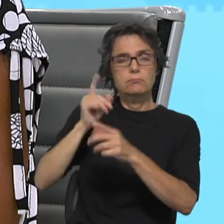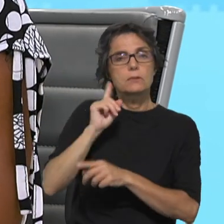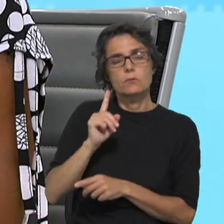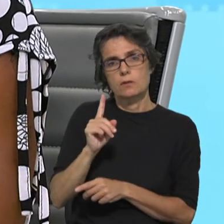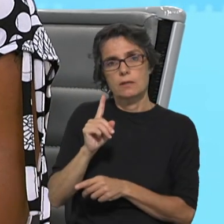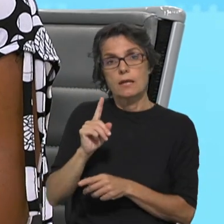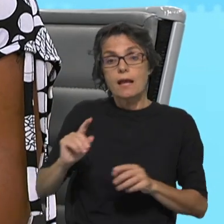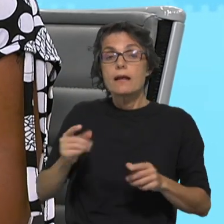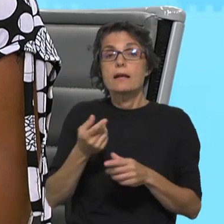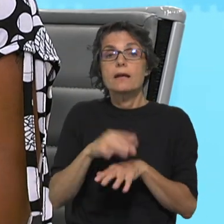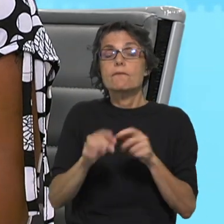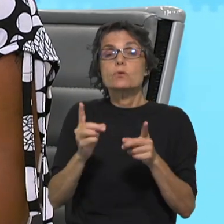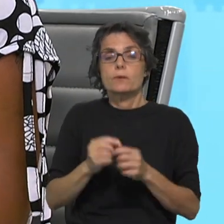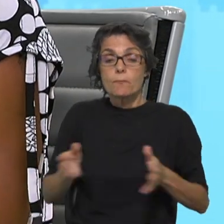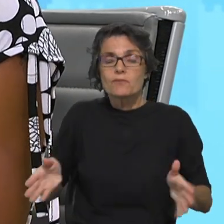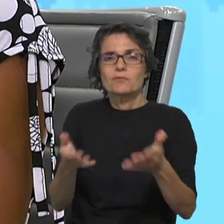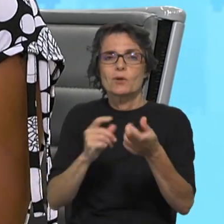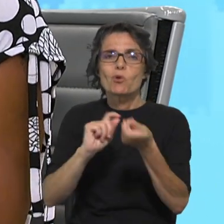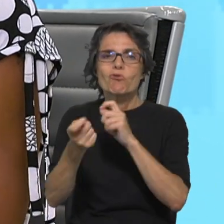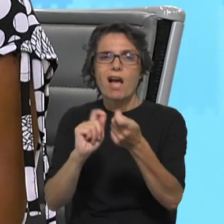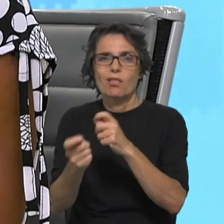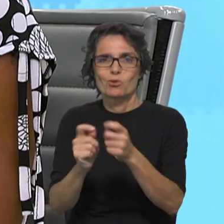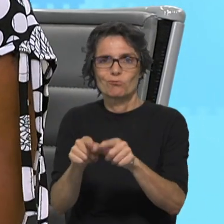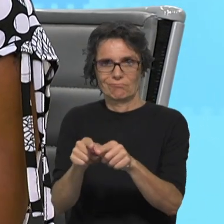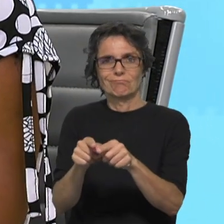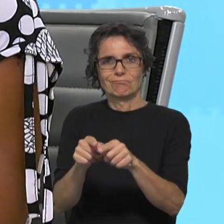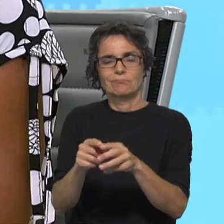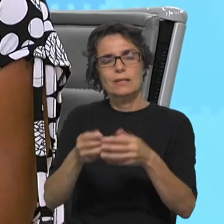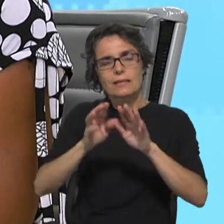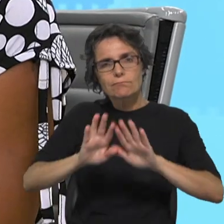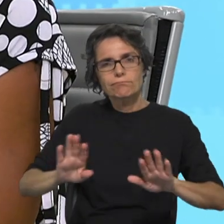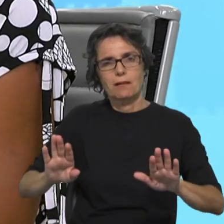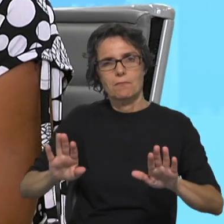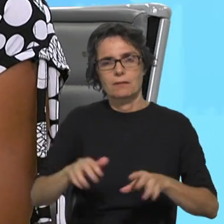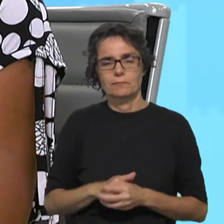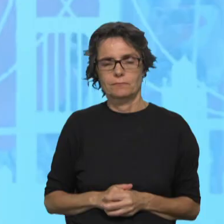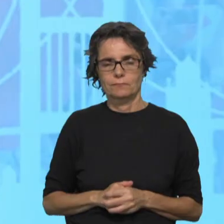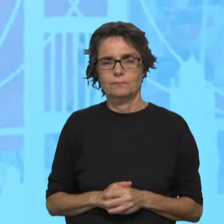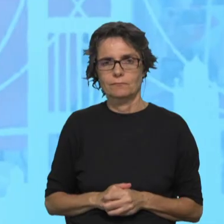-entendívidos e para aliviar algumas tensões que possam surgir.